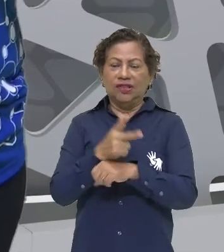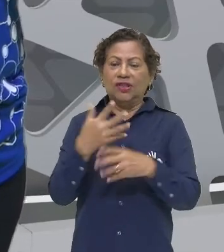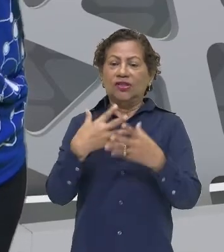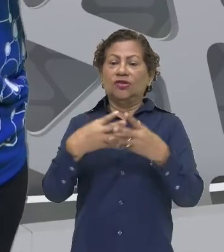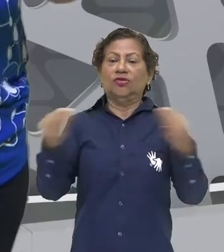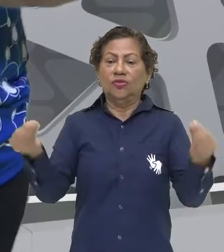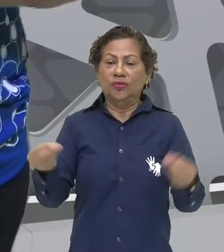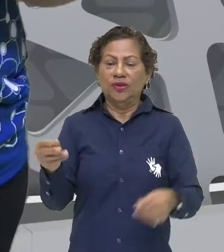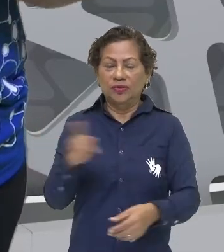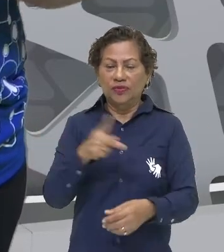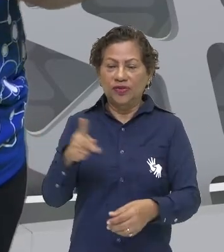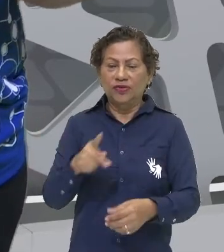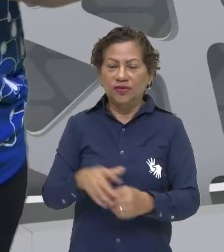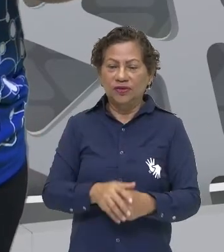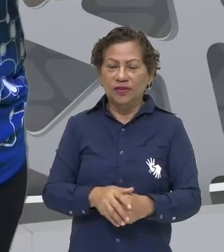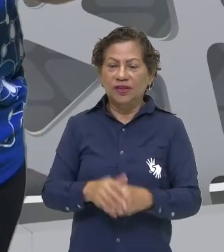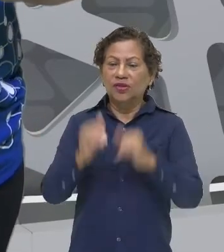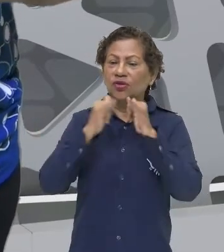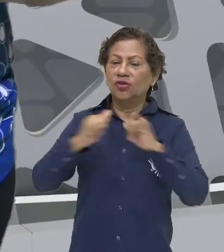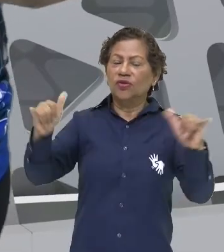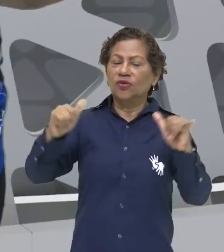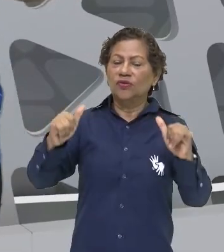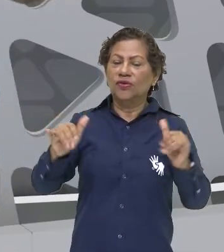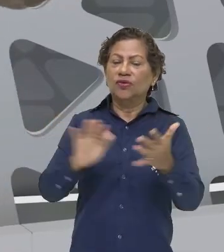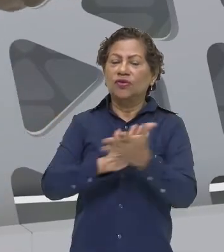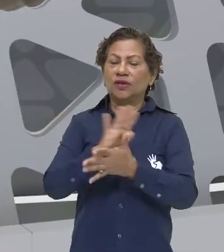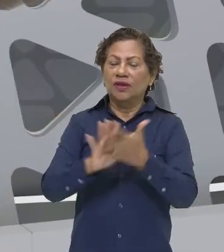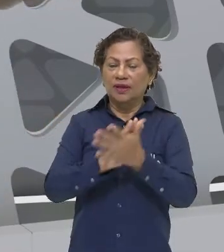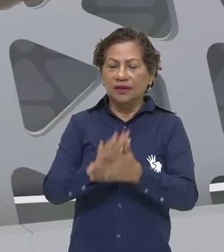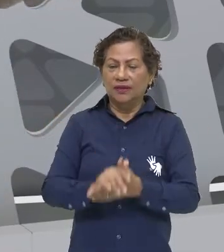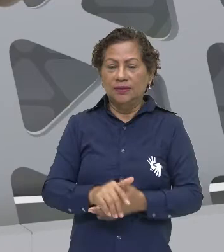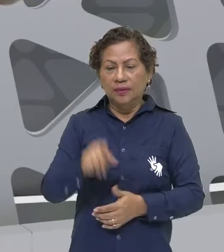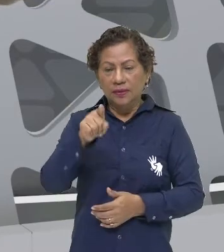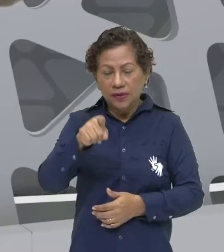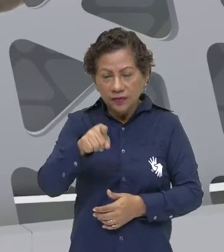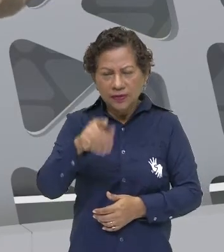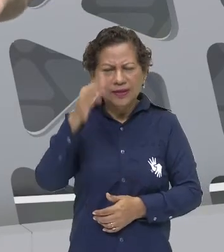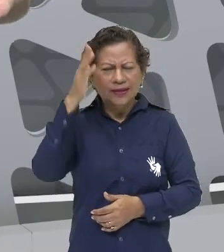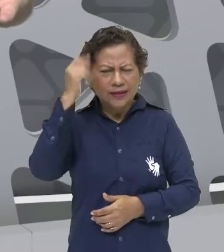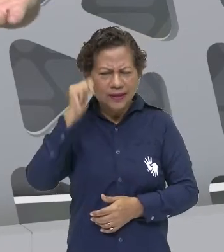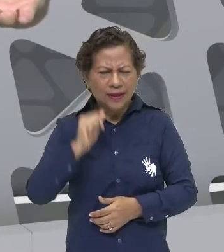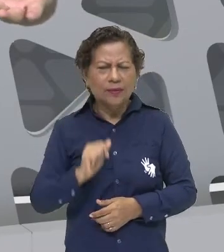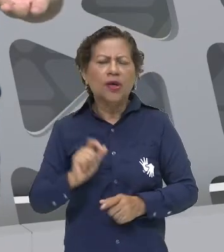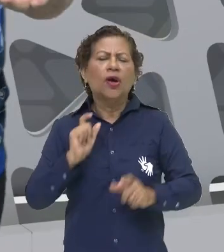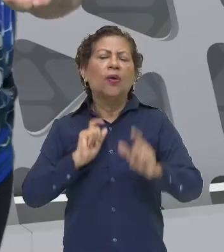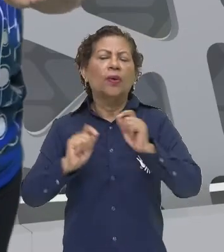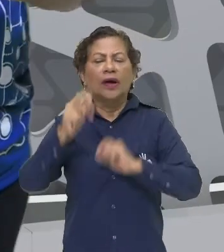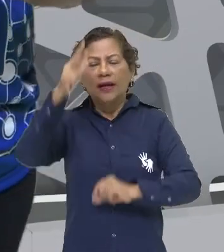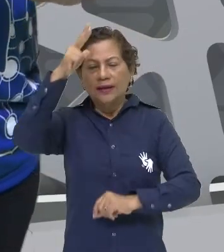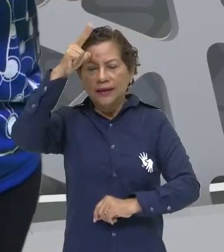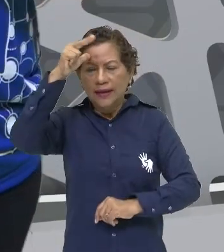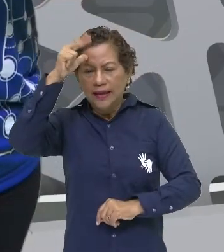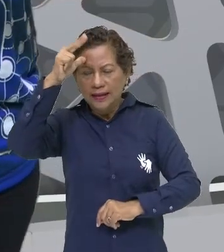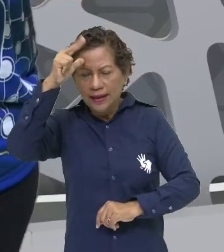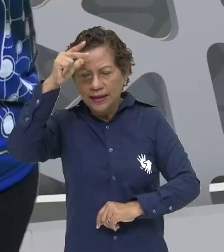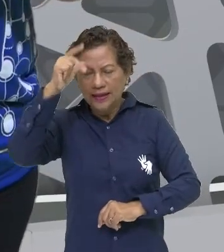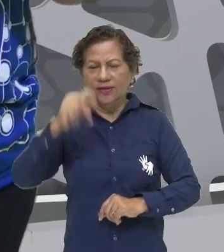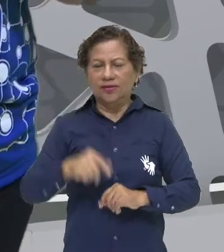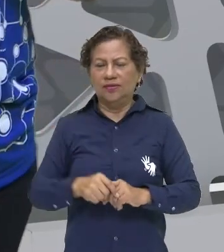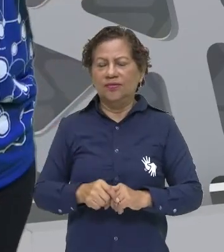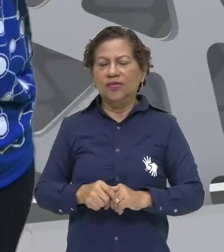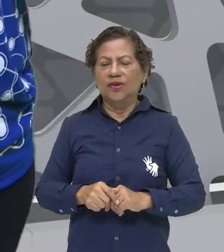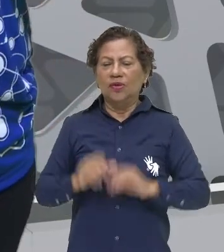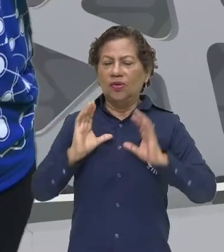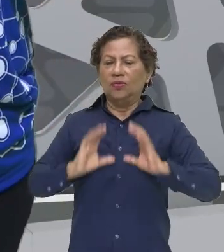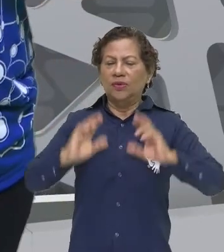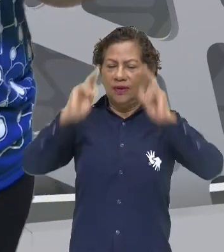senhora não avisou? Justamente isso. Era isso que eu queria, mostrar para os alunos que essa sensação de estranhamento